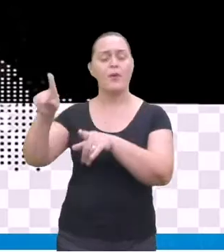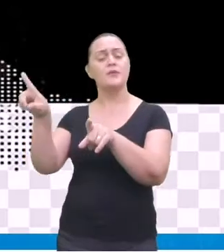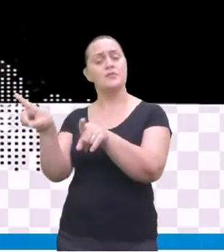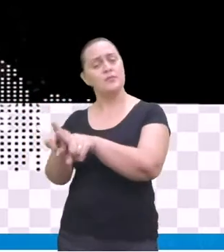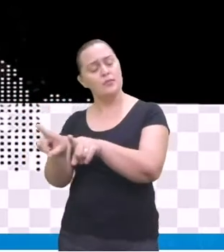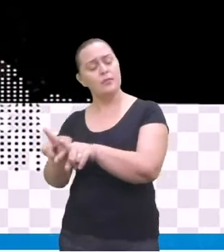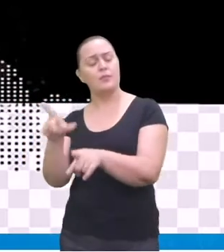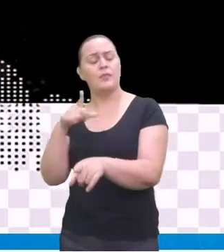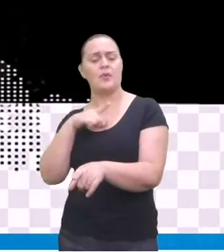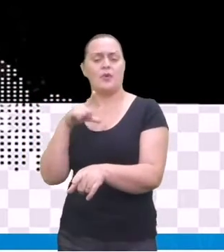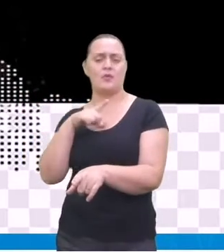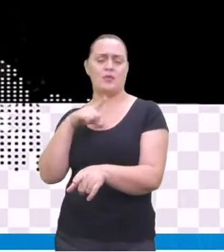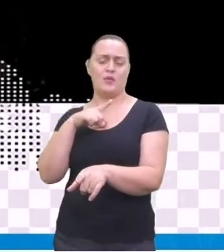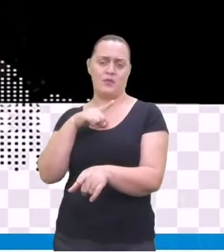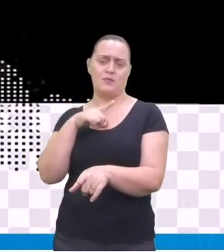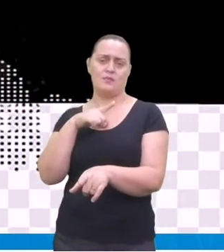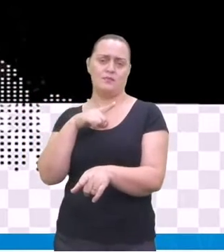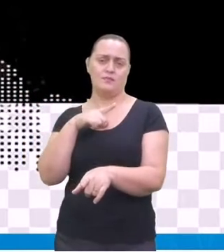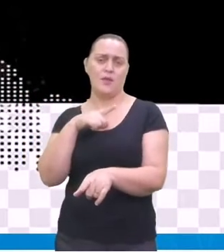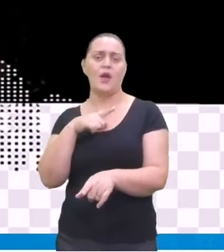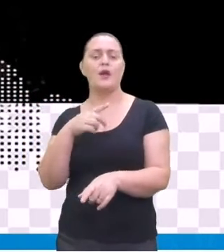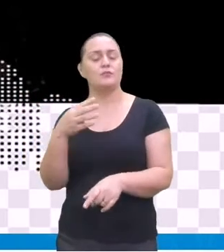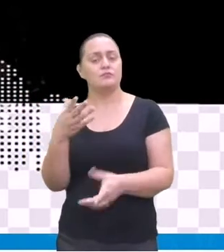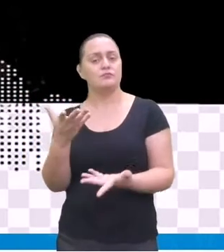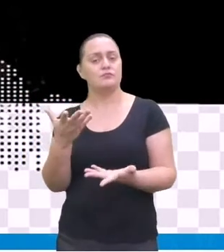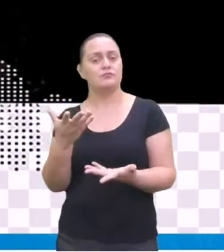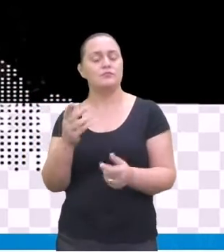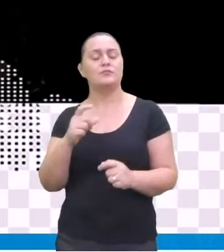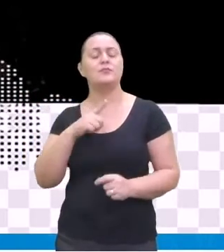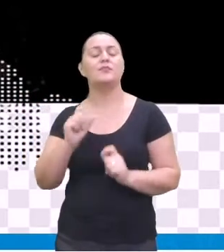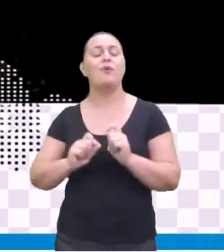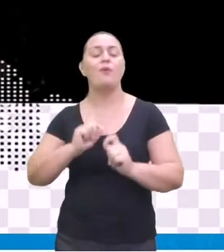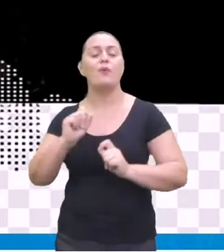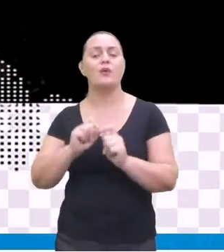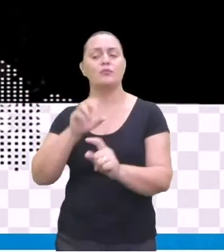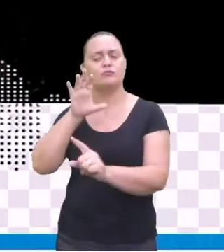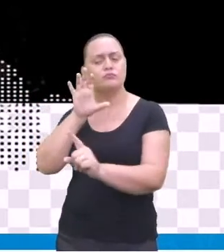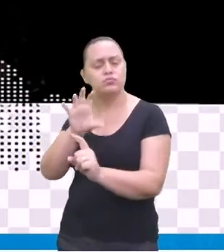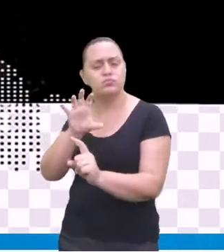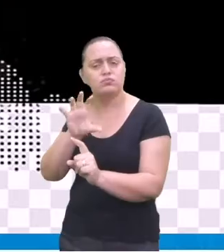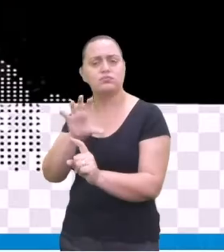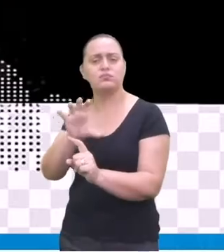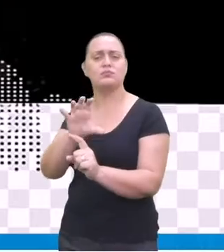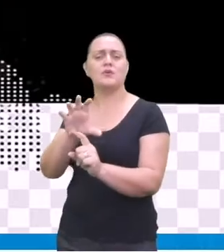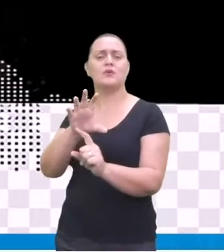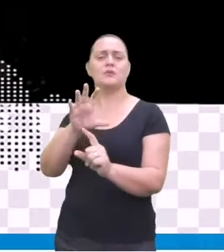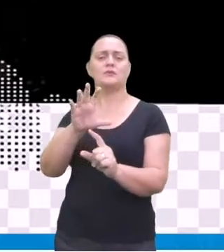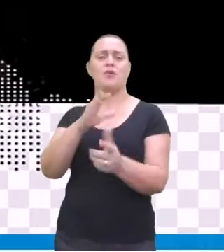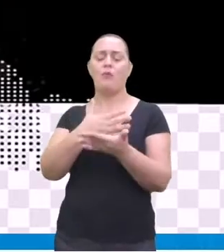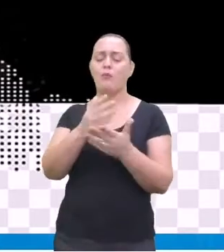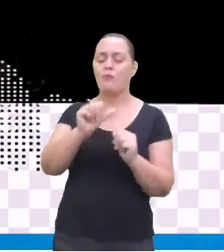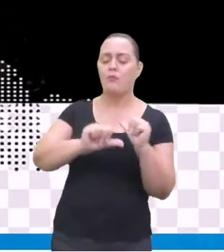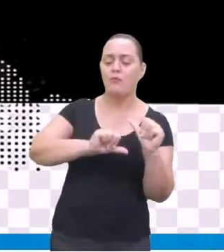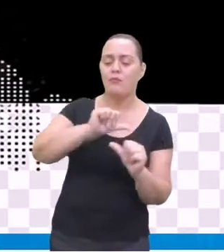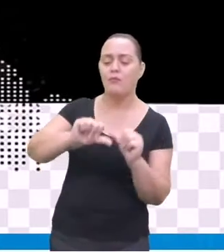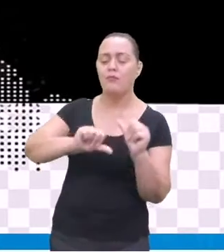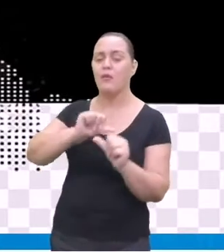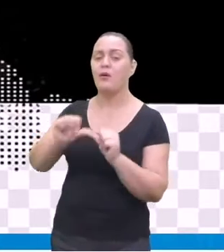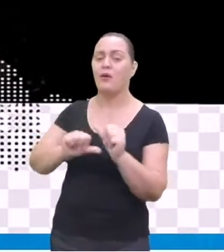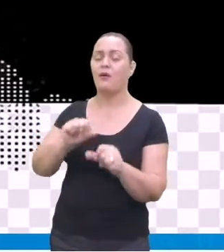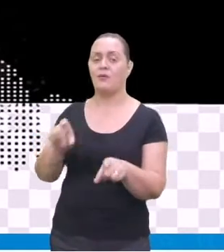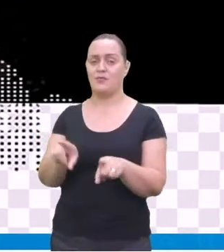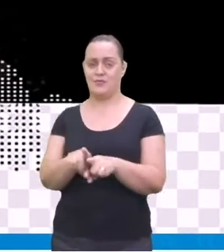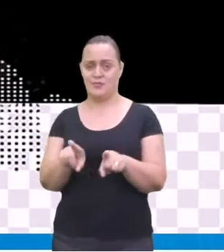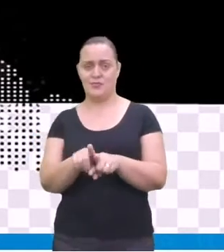de outros países, de outros continentes. Vamos conhecer um pouquinho, a gente não pode falar de música de